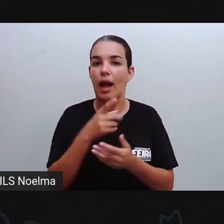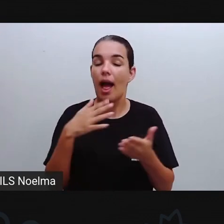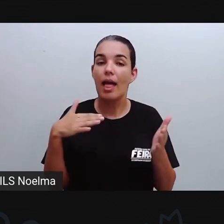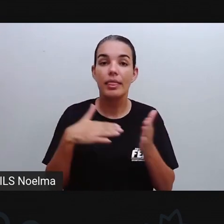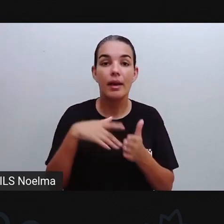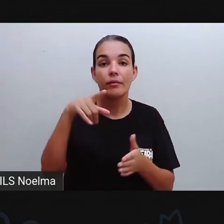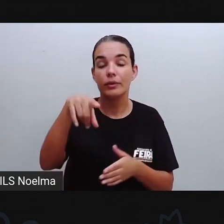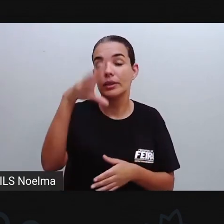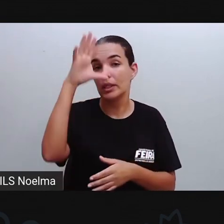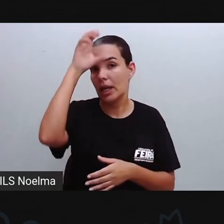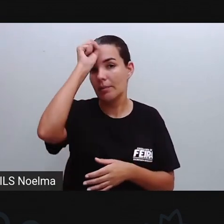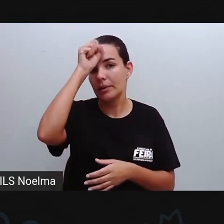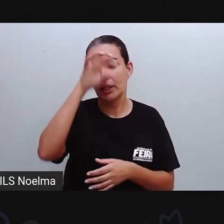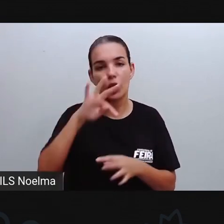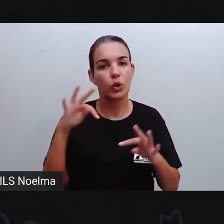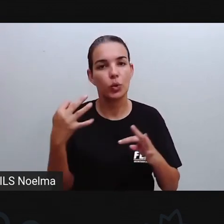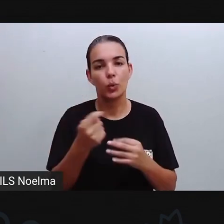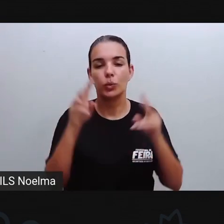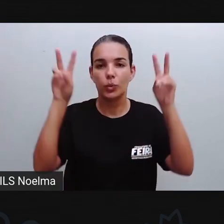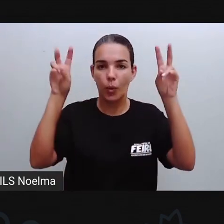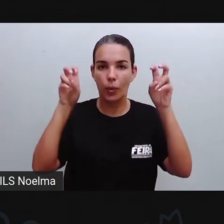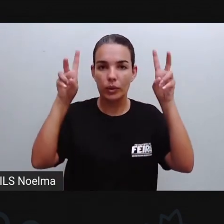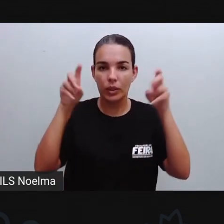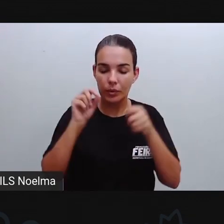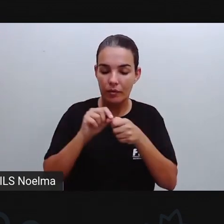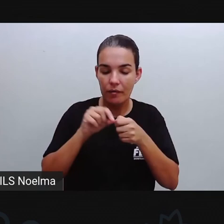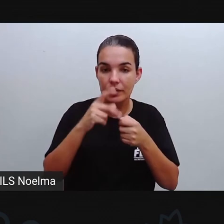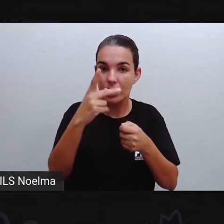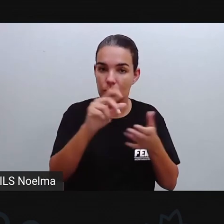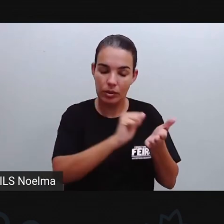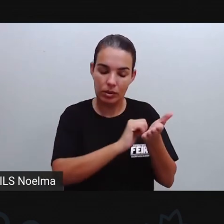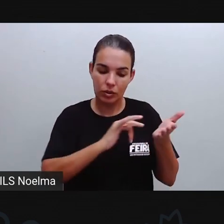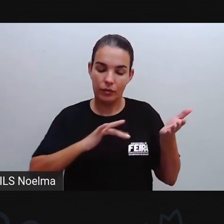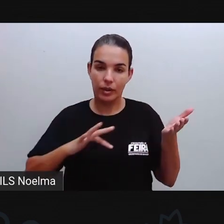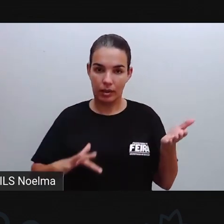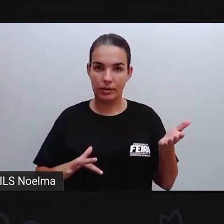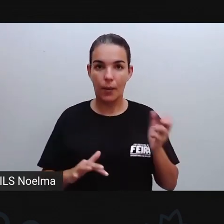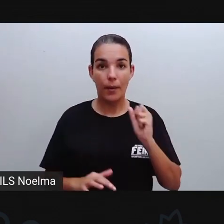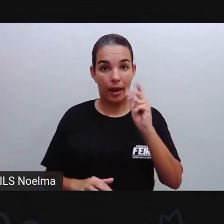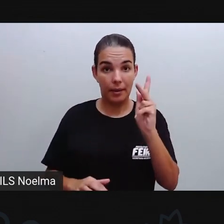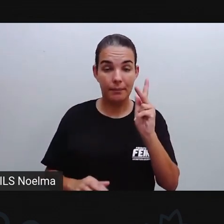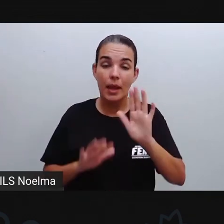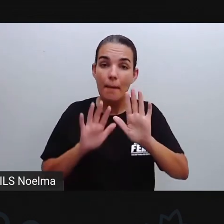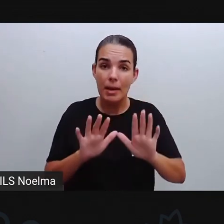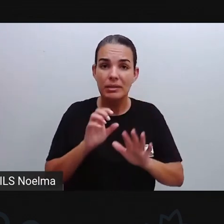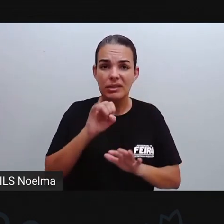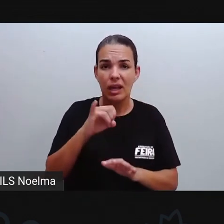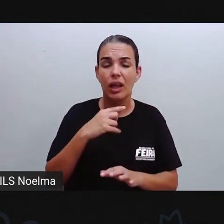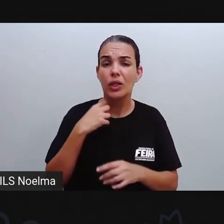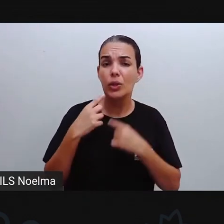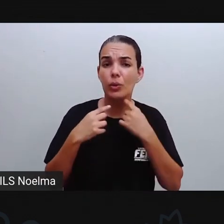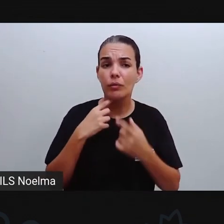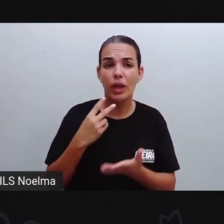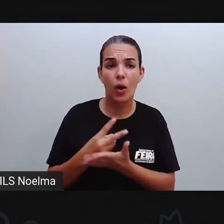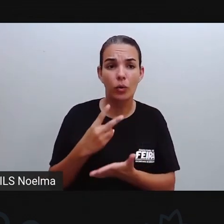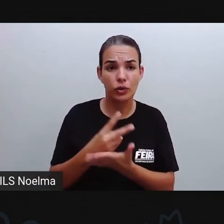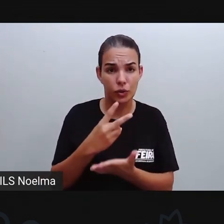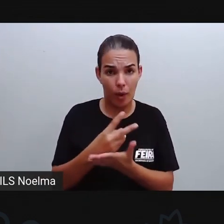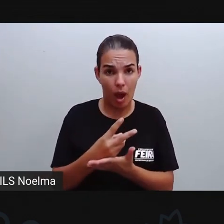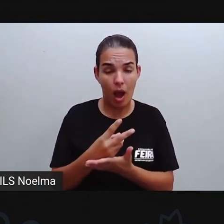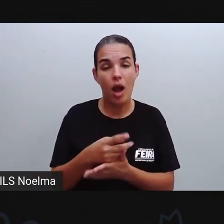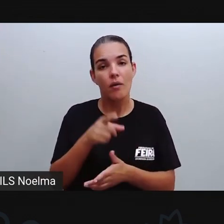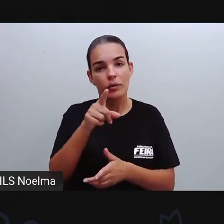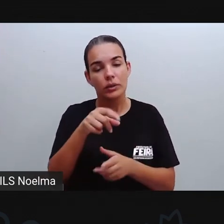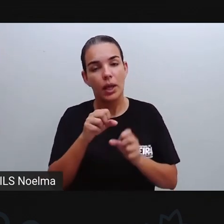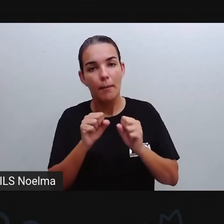aí direitinho O conteúdo e consigam Realizar essas atividades Mas se mesmo assim vocês tiverem dúvidas Na hora da realização da atividade,